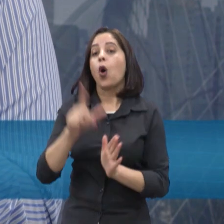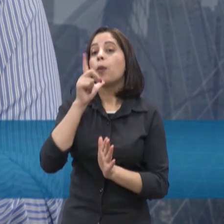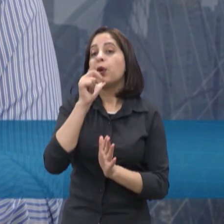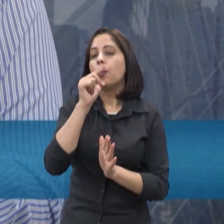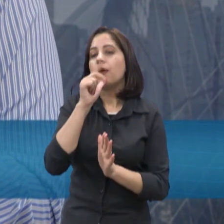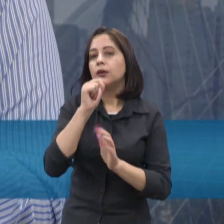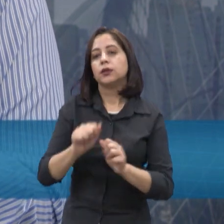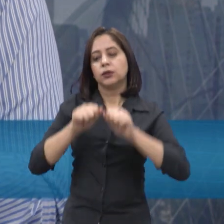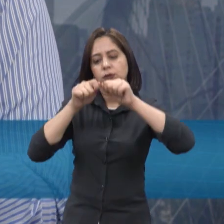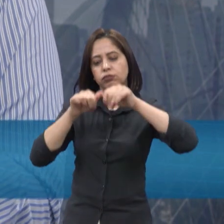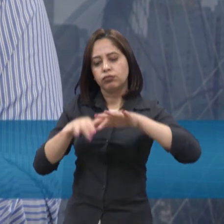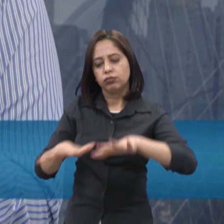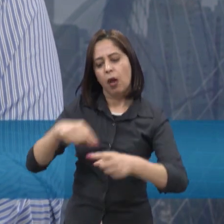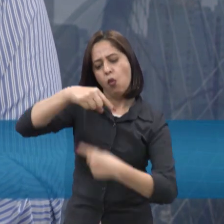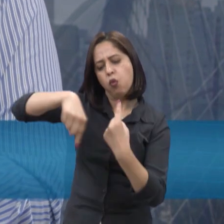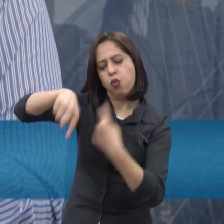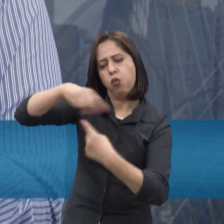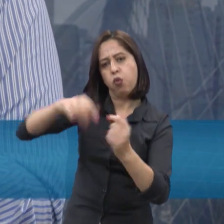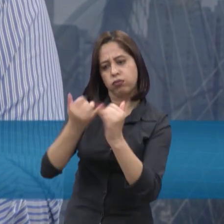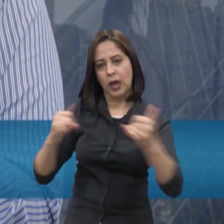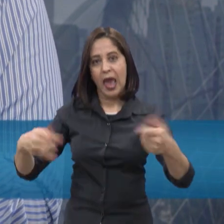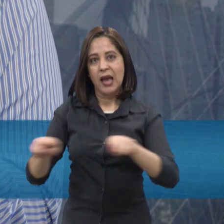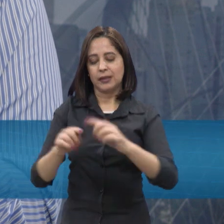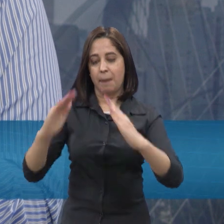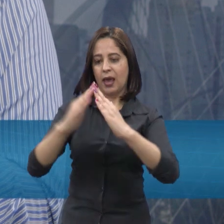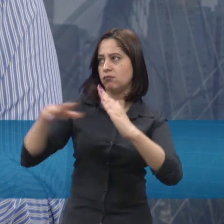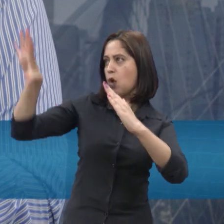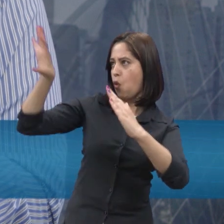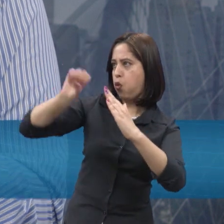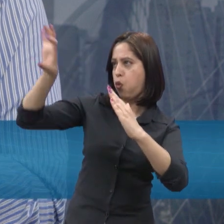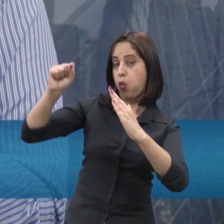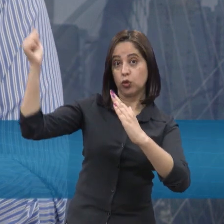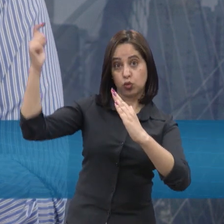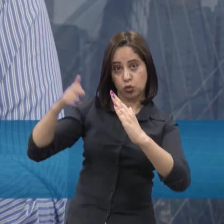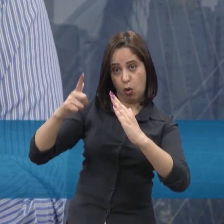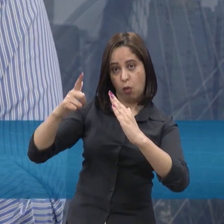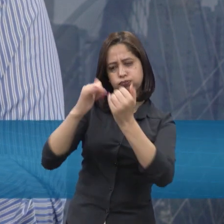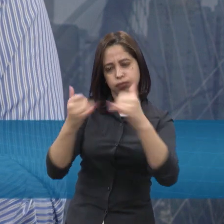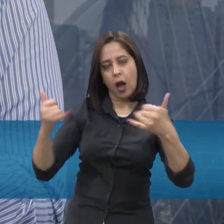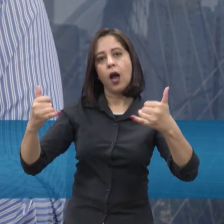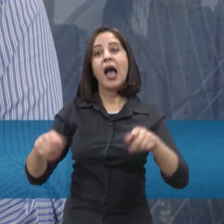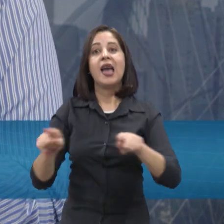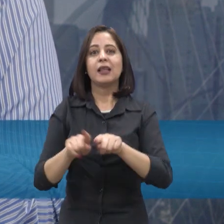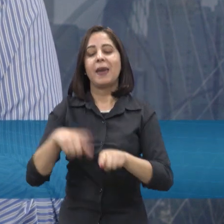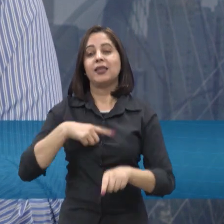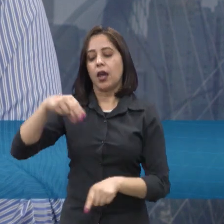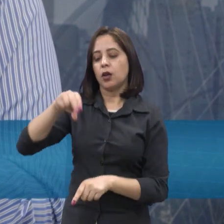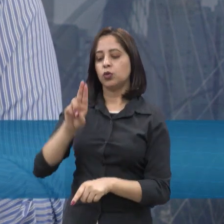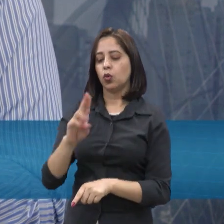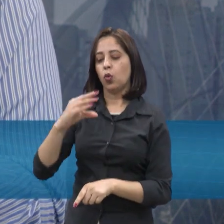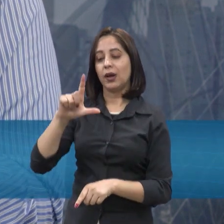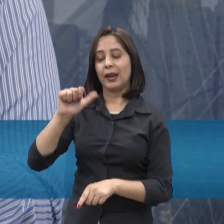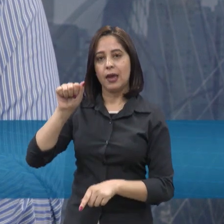hidrelétricas, e, né, solar, eólica, biomassa, entre outras, né? As outras a gente tem nuclear, a gente tem um pouquinho